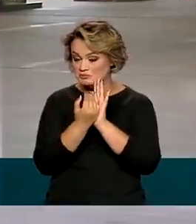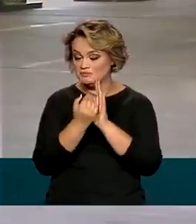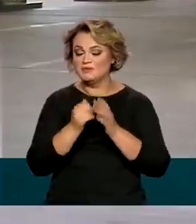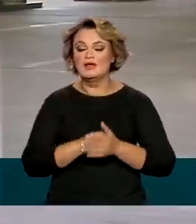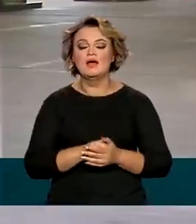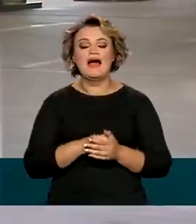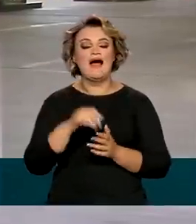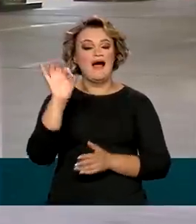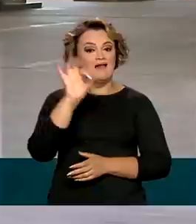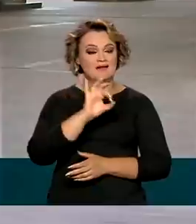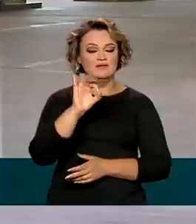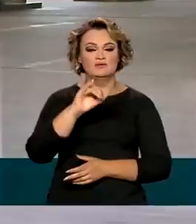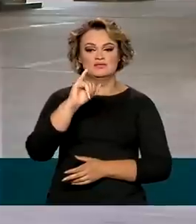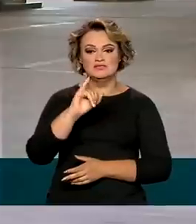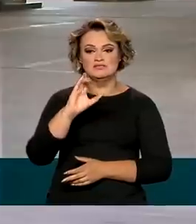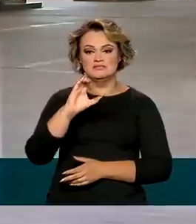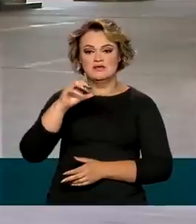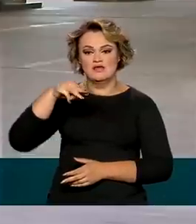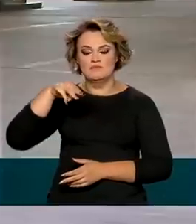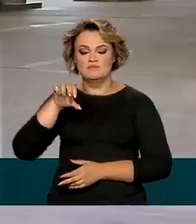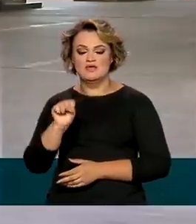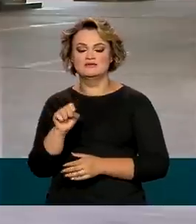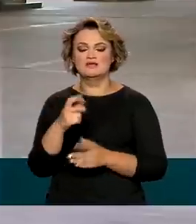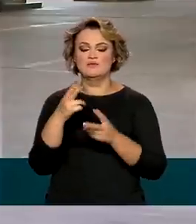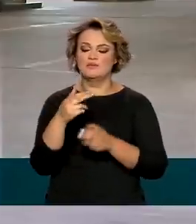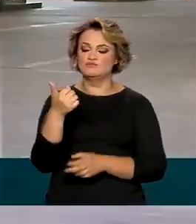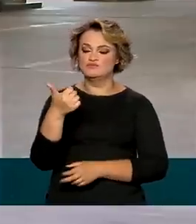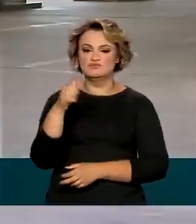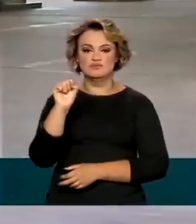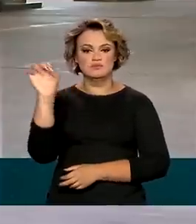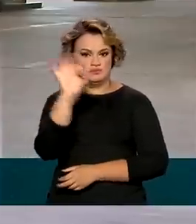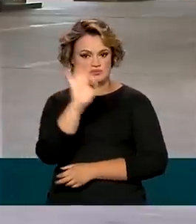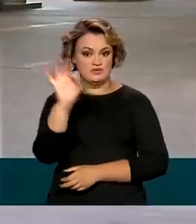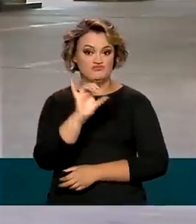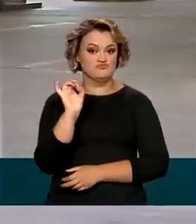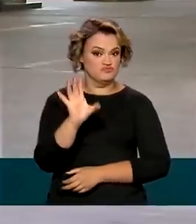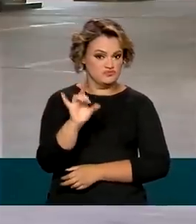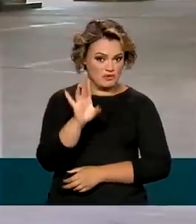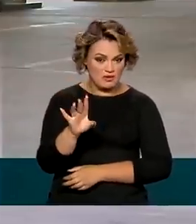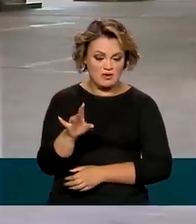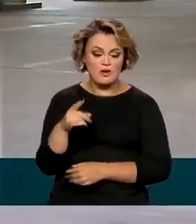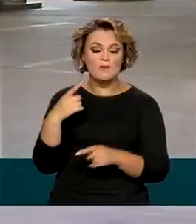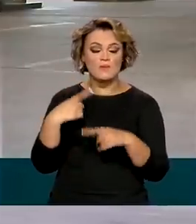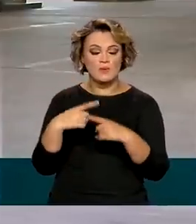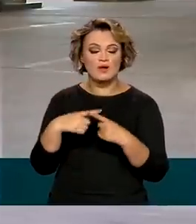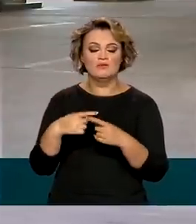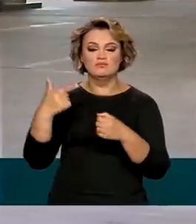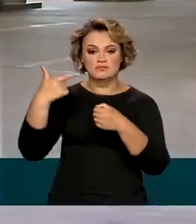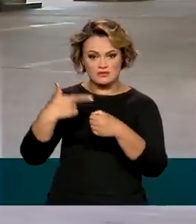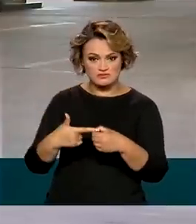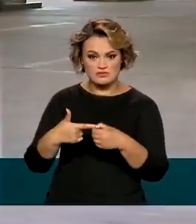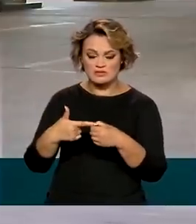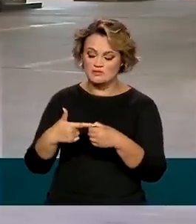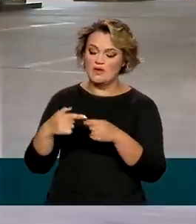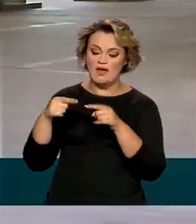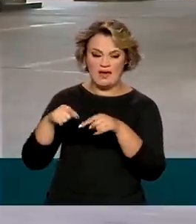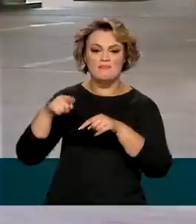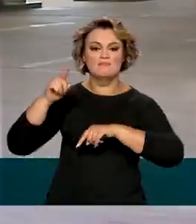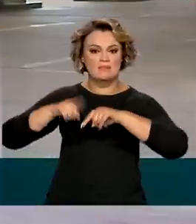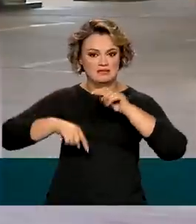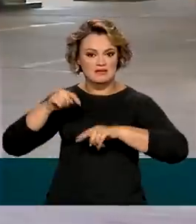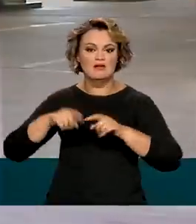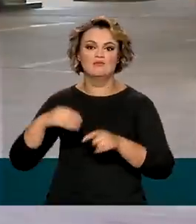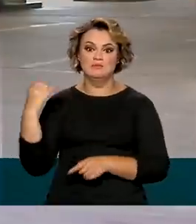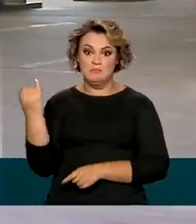alíquota de ICMS limitada a 18%, já que os combustíveis foram considerados itens